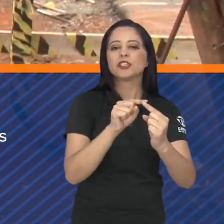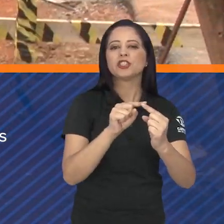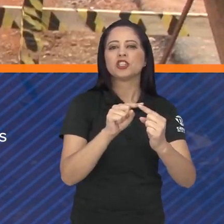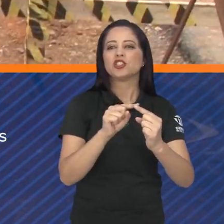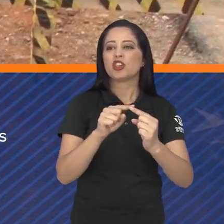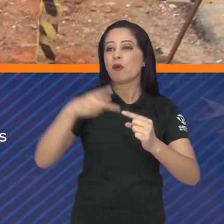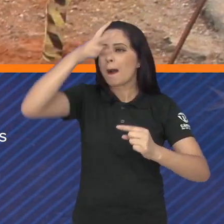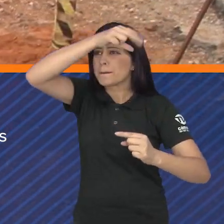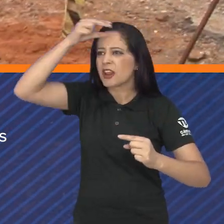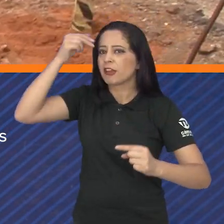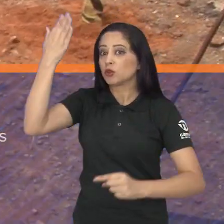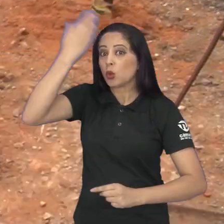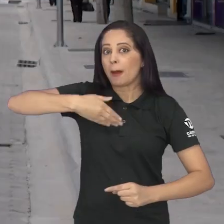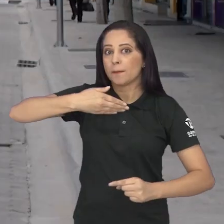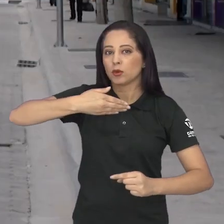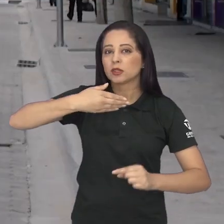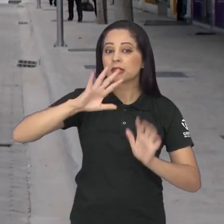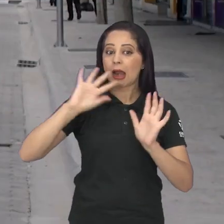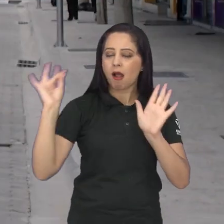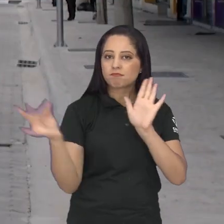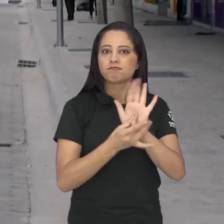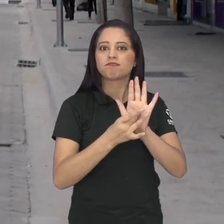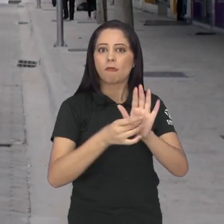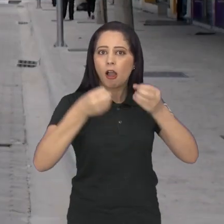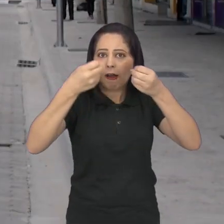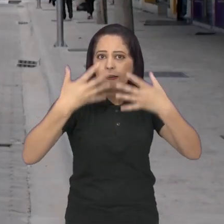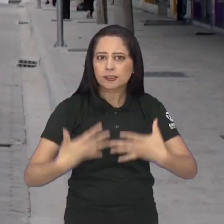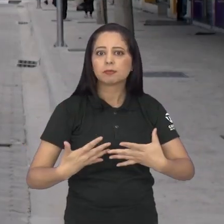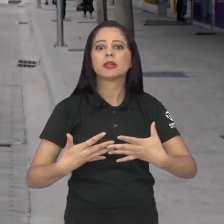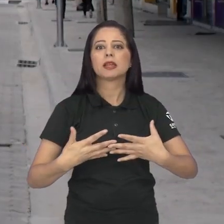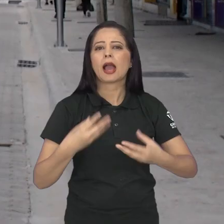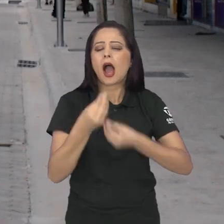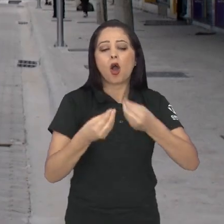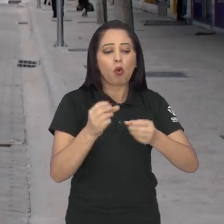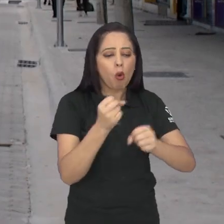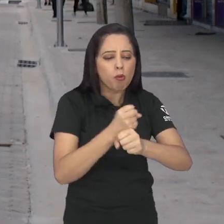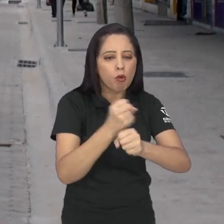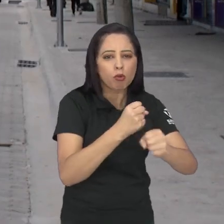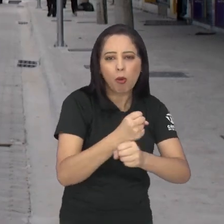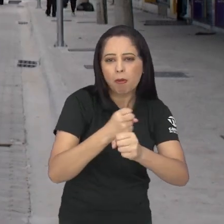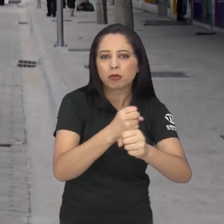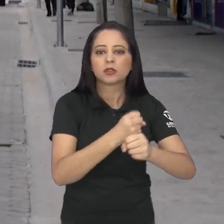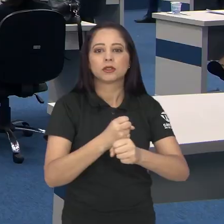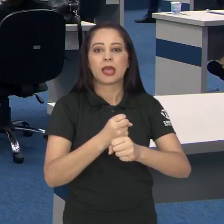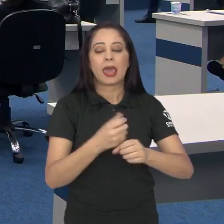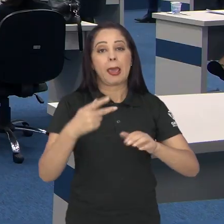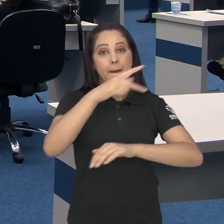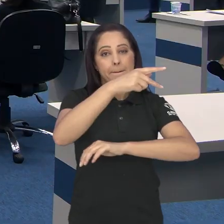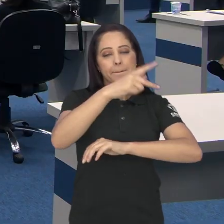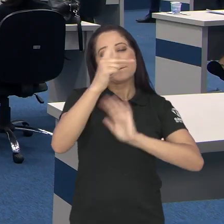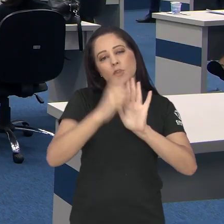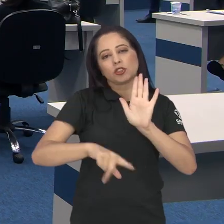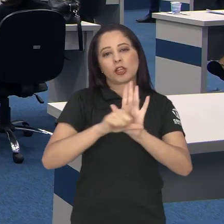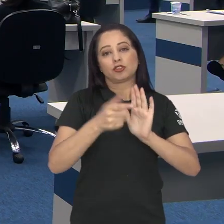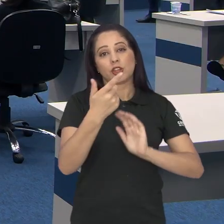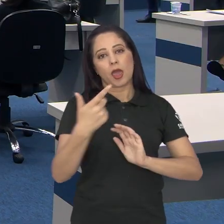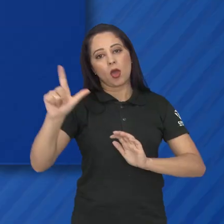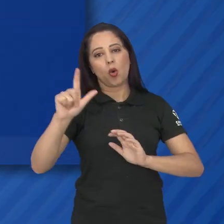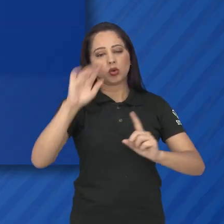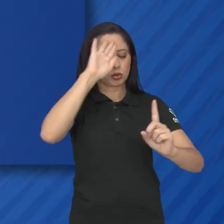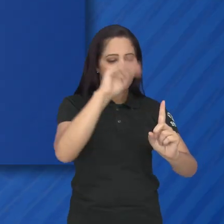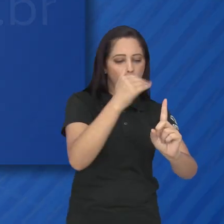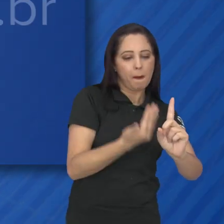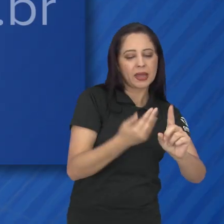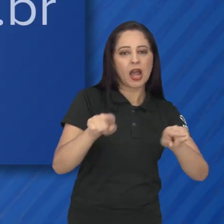obras públicas municipais. Outros projetos são para denominação de ruas e áreas públicas e concessão de honrarias.